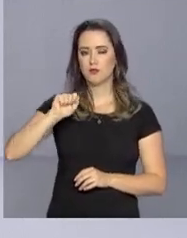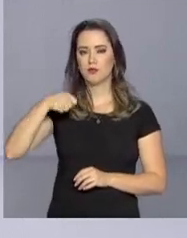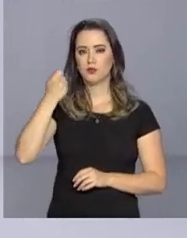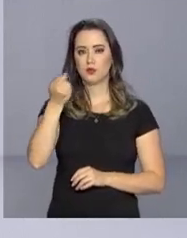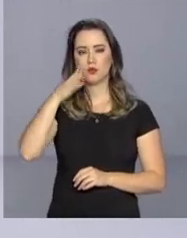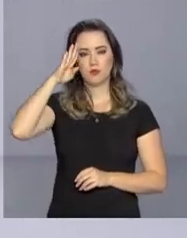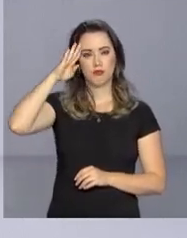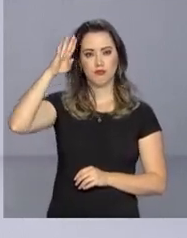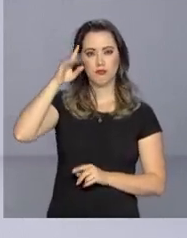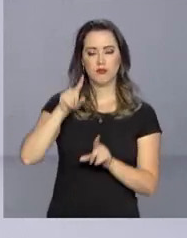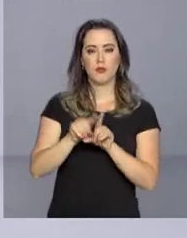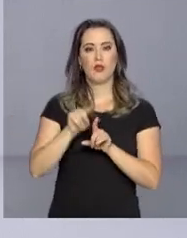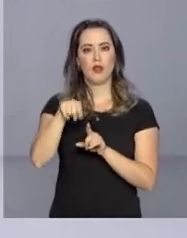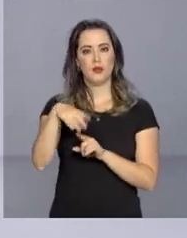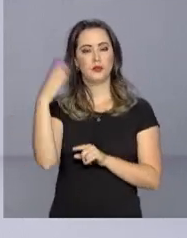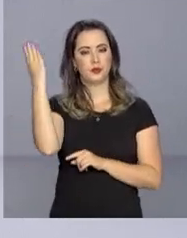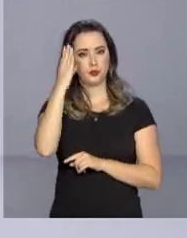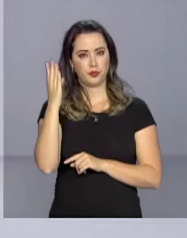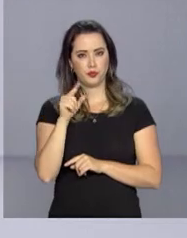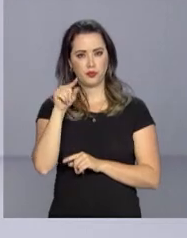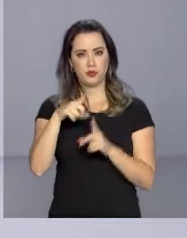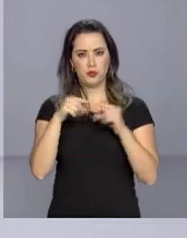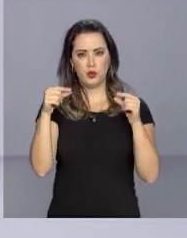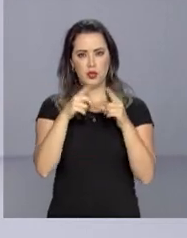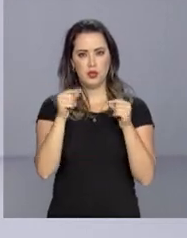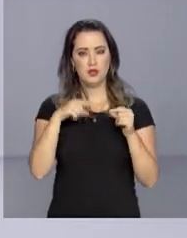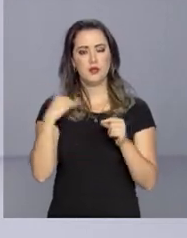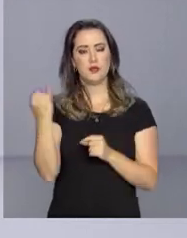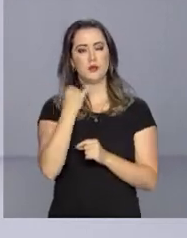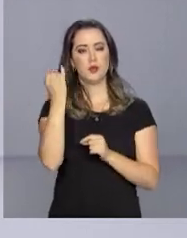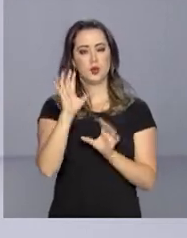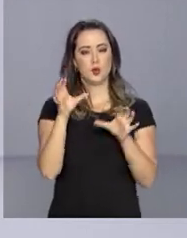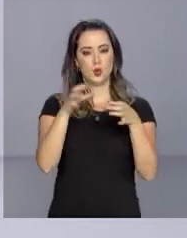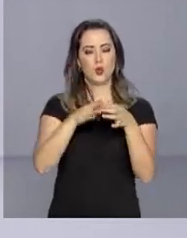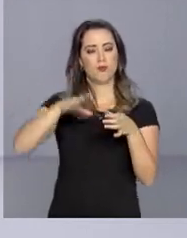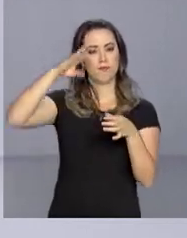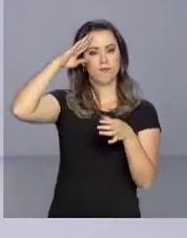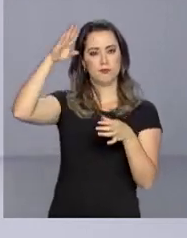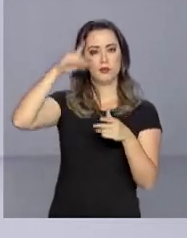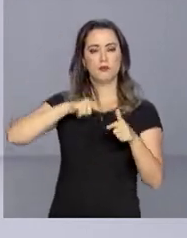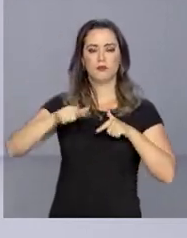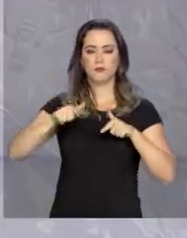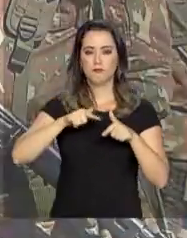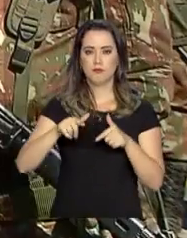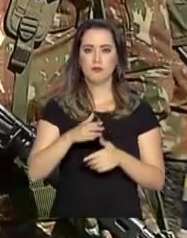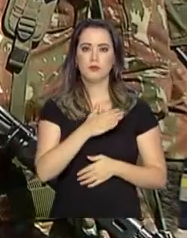Brasília destacou a importância dos homens e das mulheres que estão a serviço da nação.